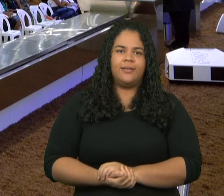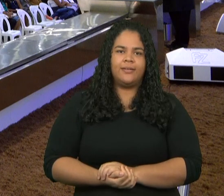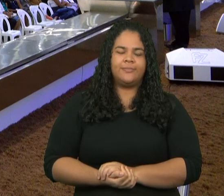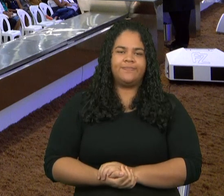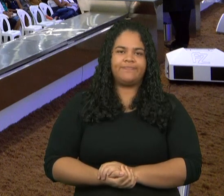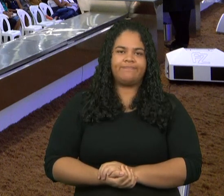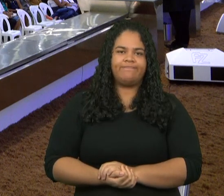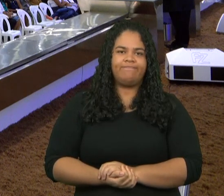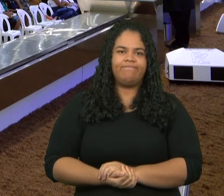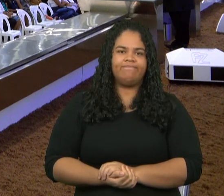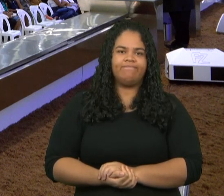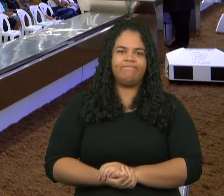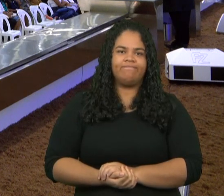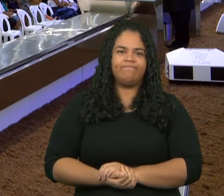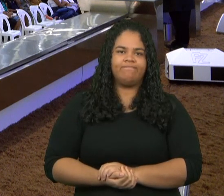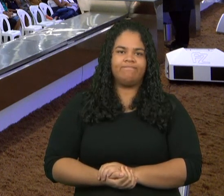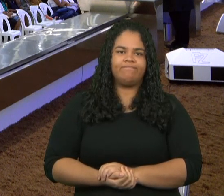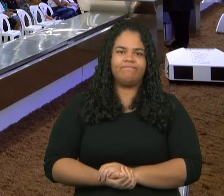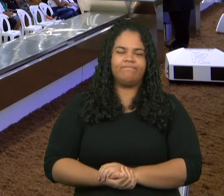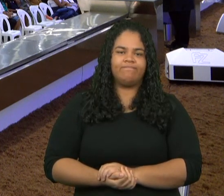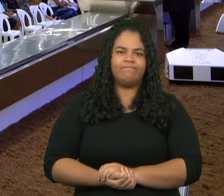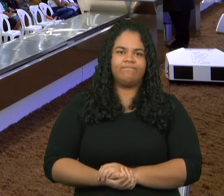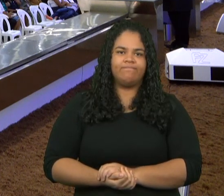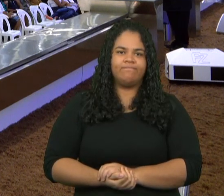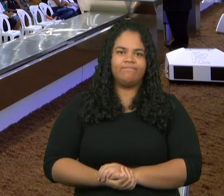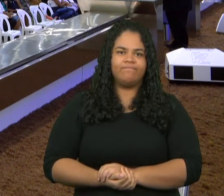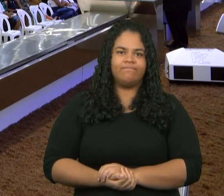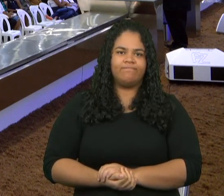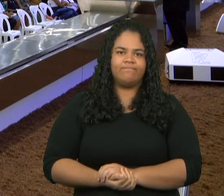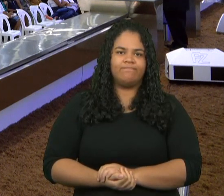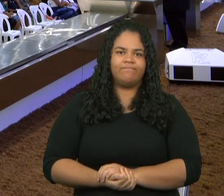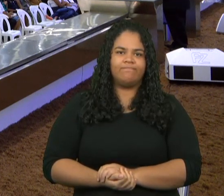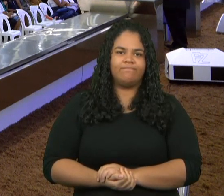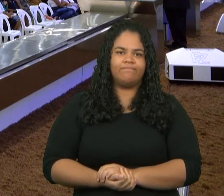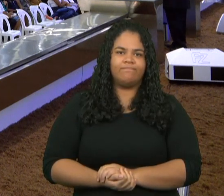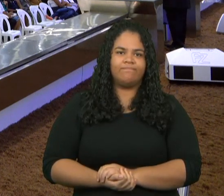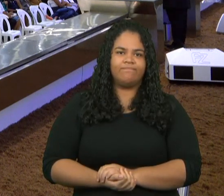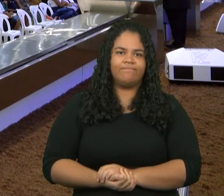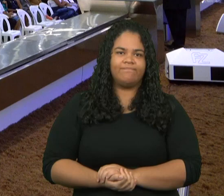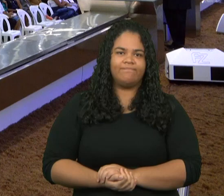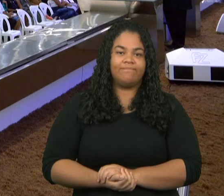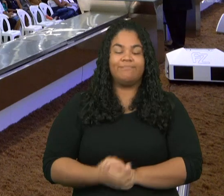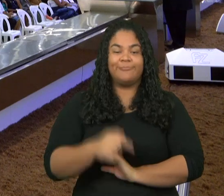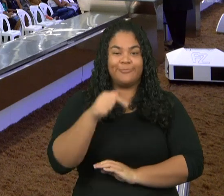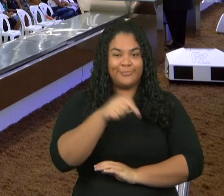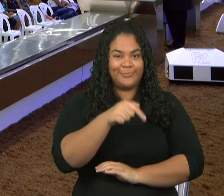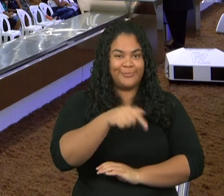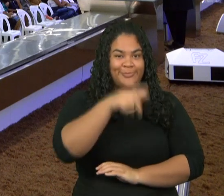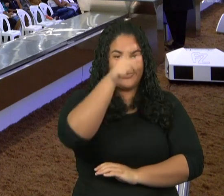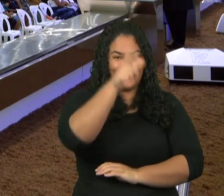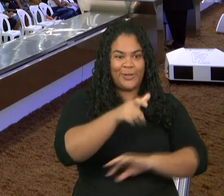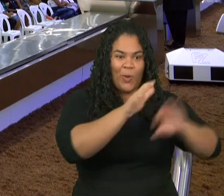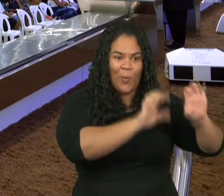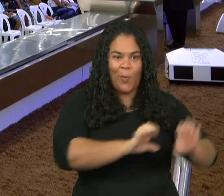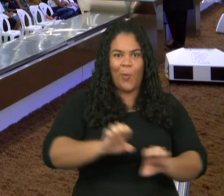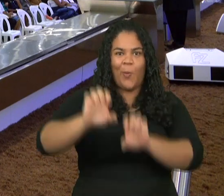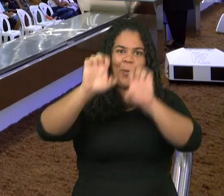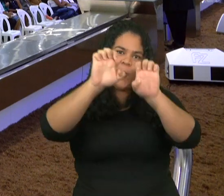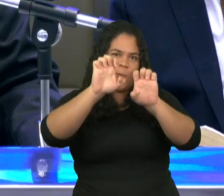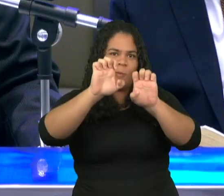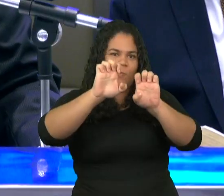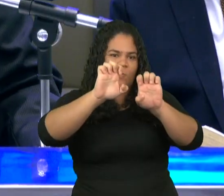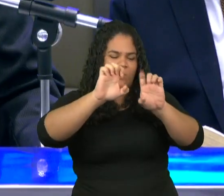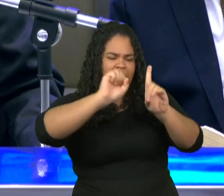eram, são comparados aos dias que antecedem a volta de nosso Senhor